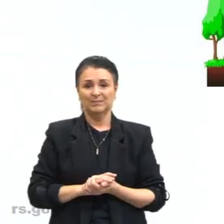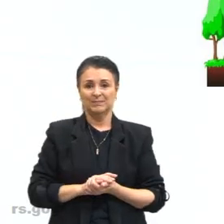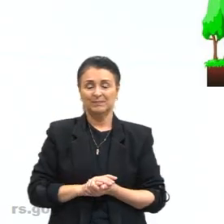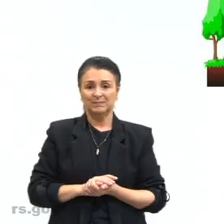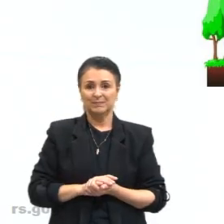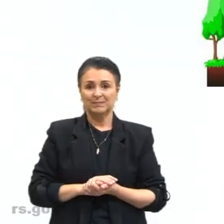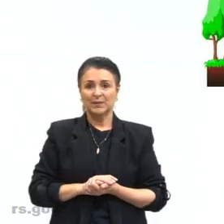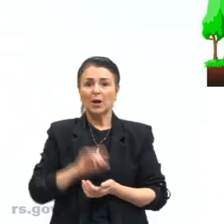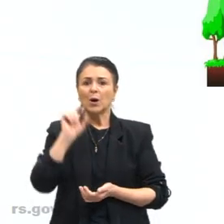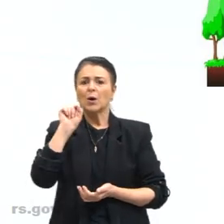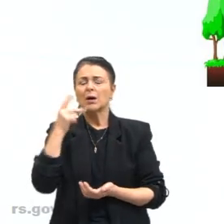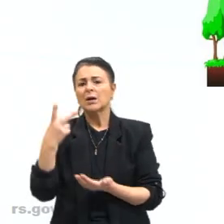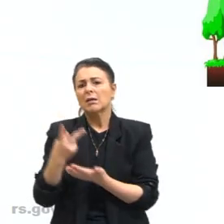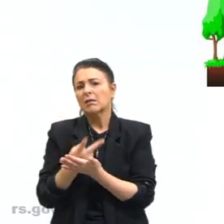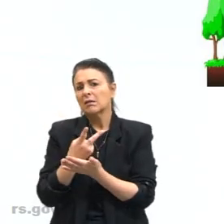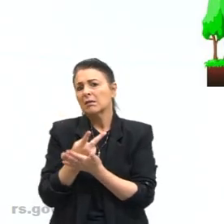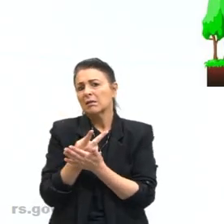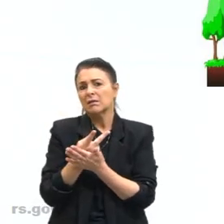O que que acontece?